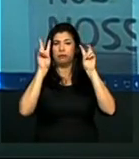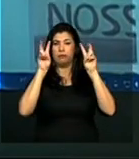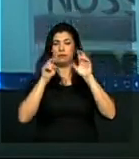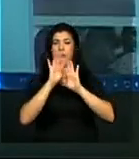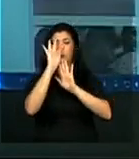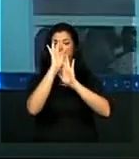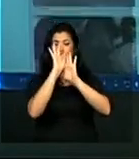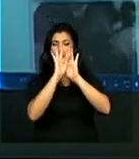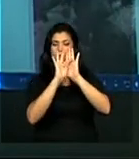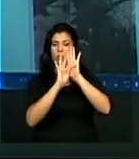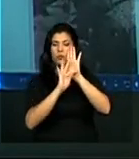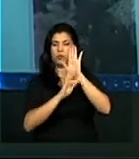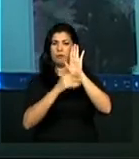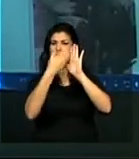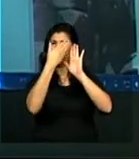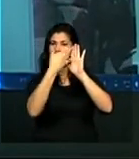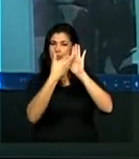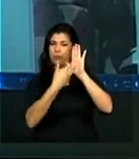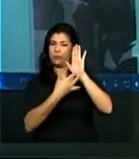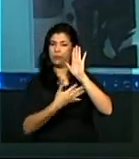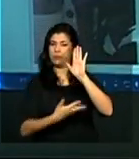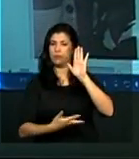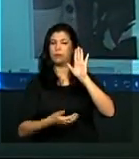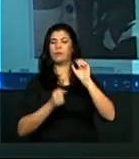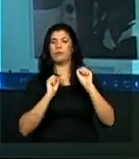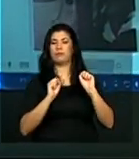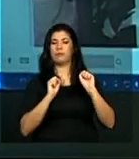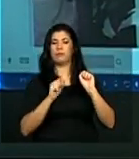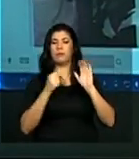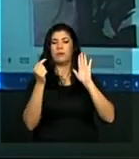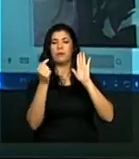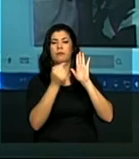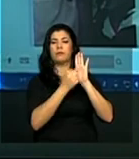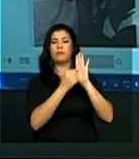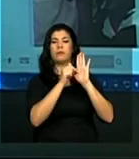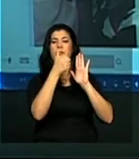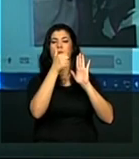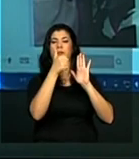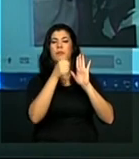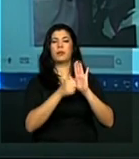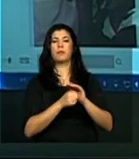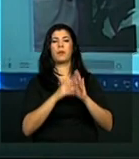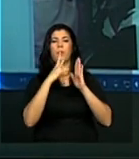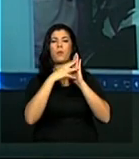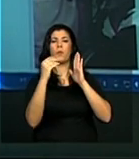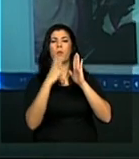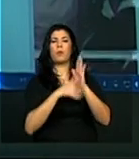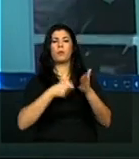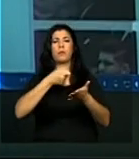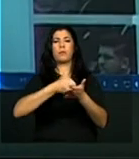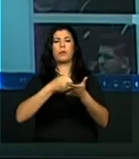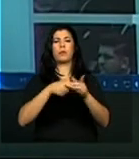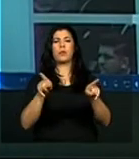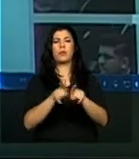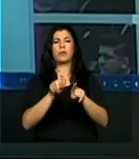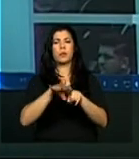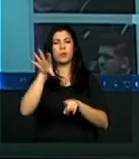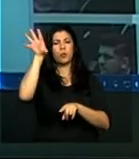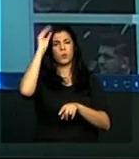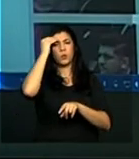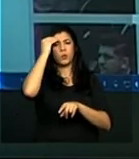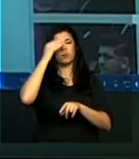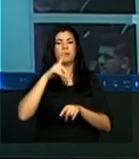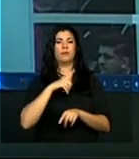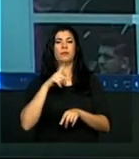Vai, vai. Pode abrir o primeiro. modelo repressivo e suas inspirações. Então,